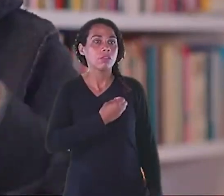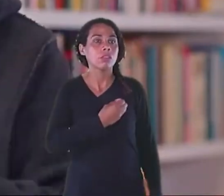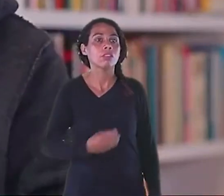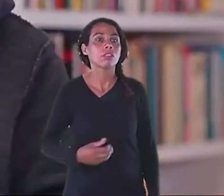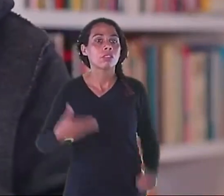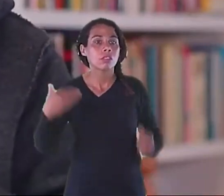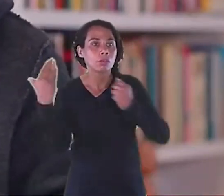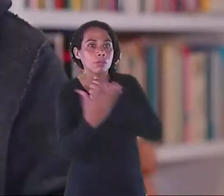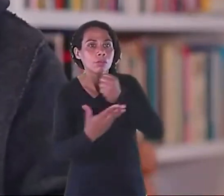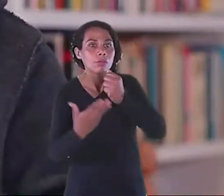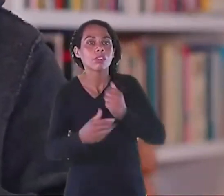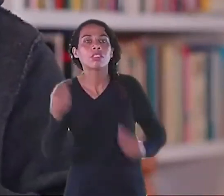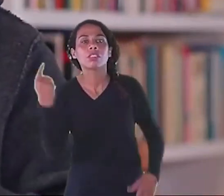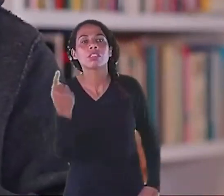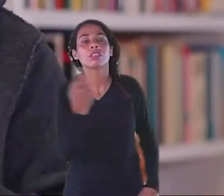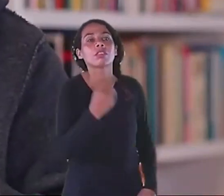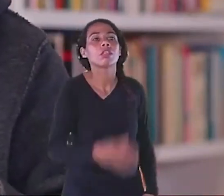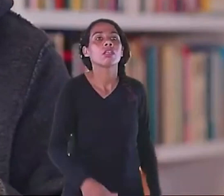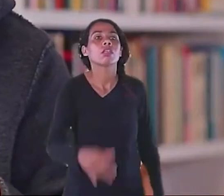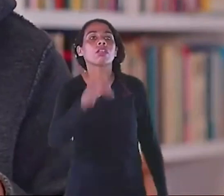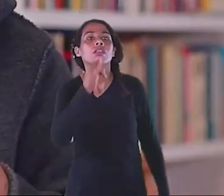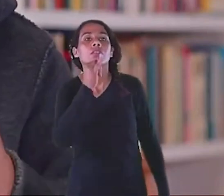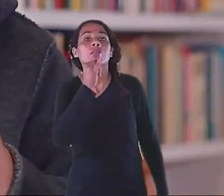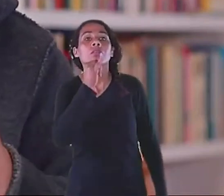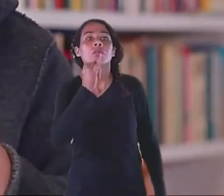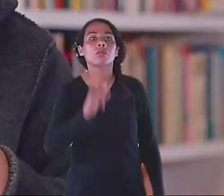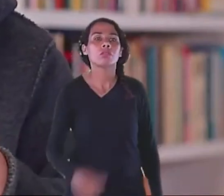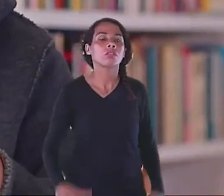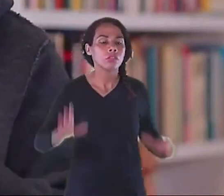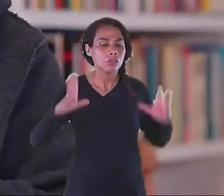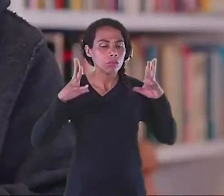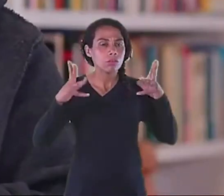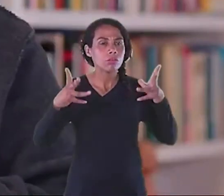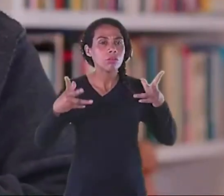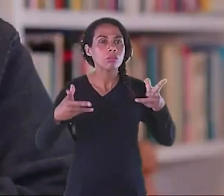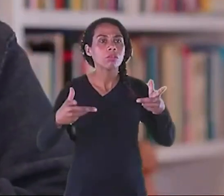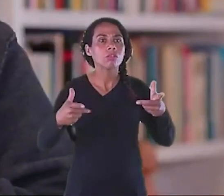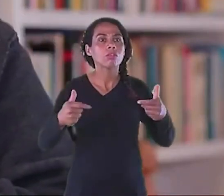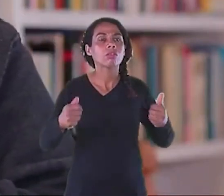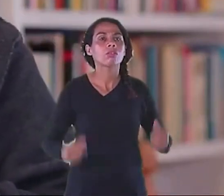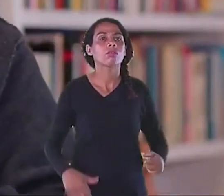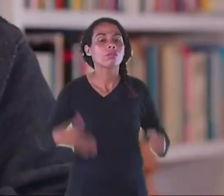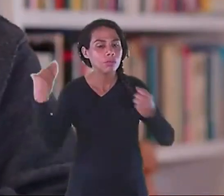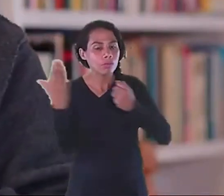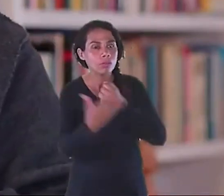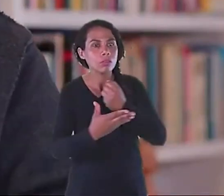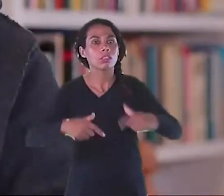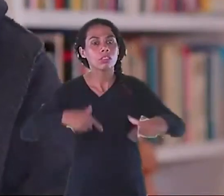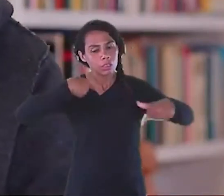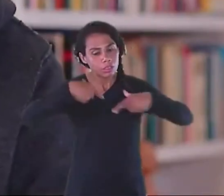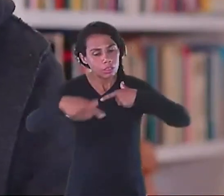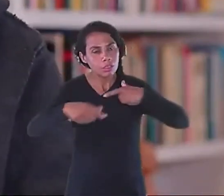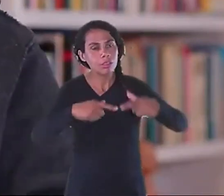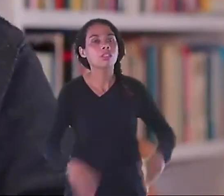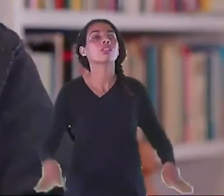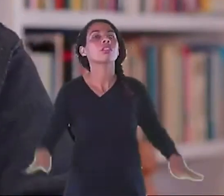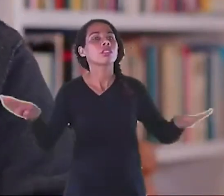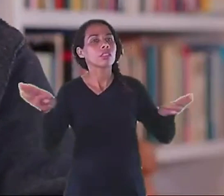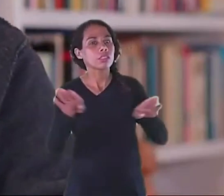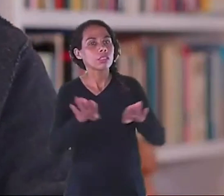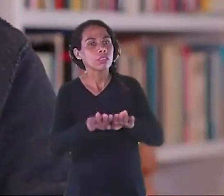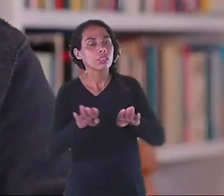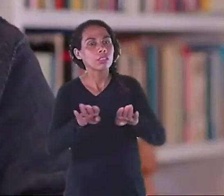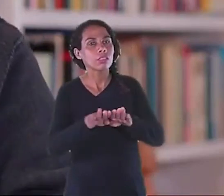E ali, nesse percurso narrativo desse livro, ele contou as histórias da vida dele em uma